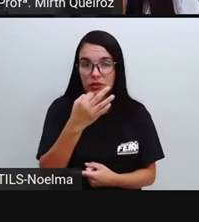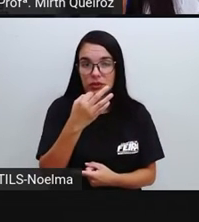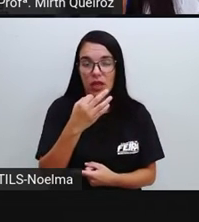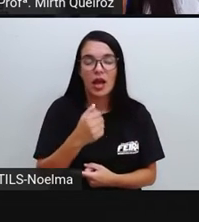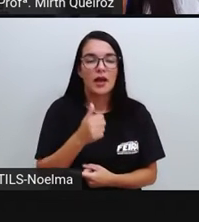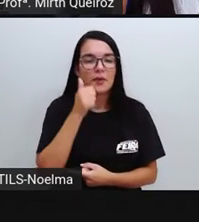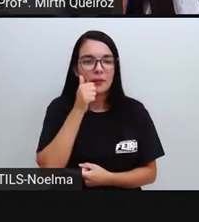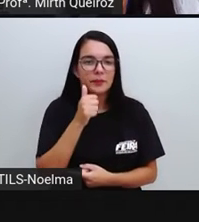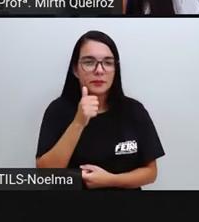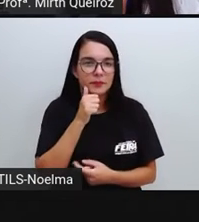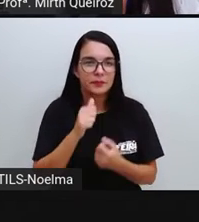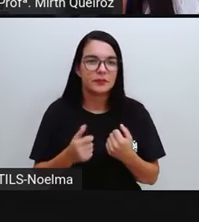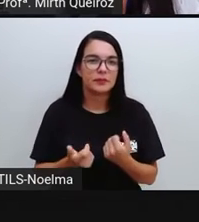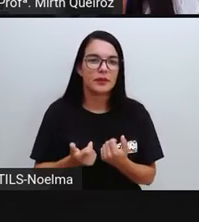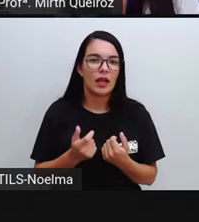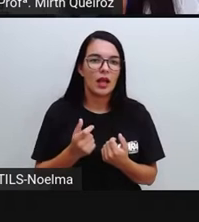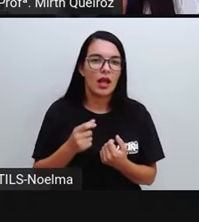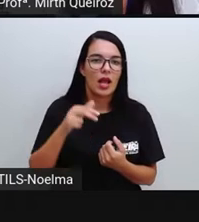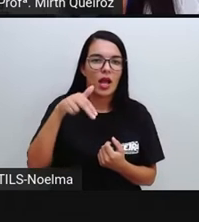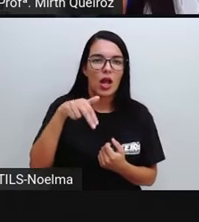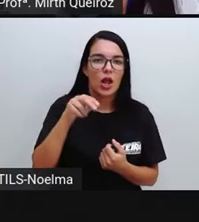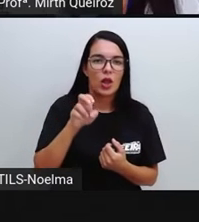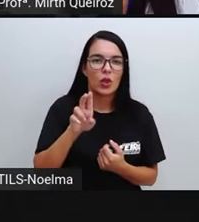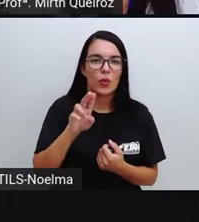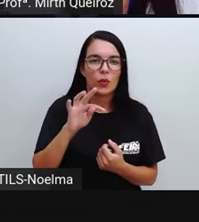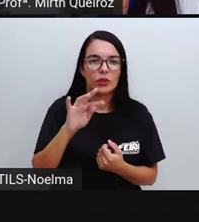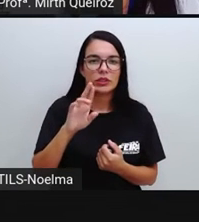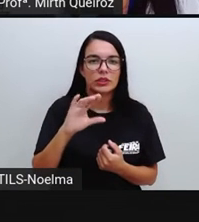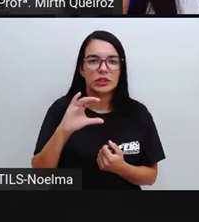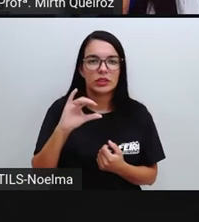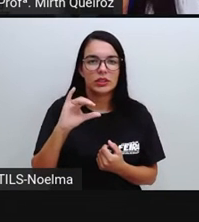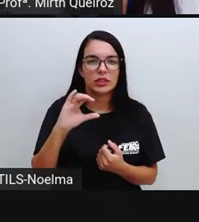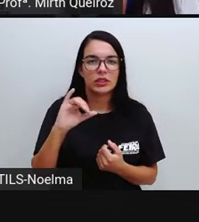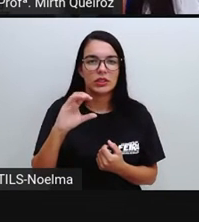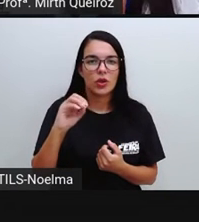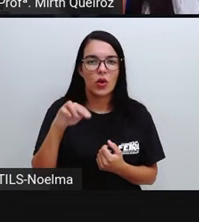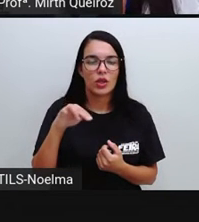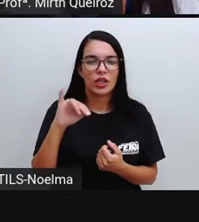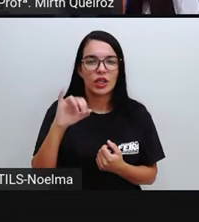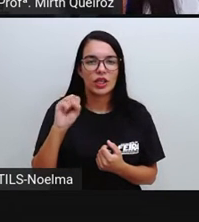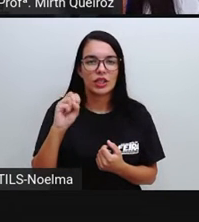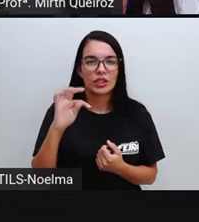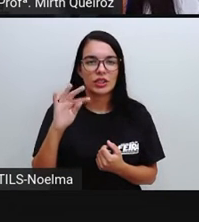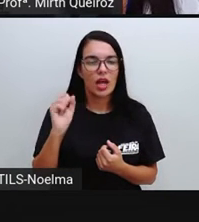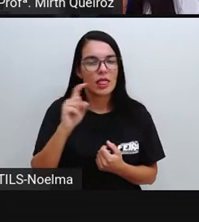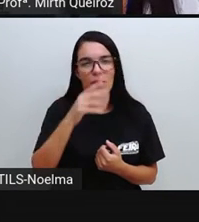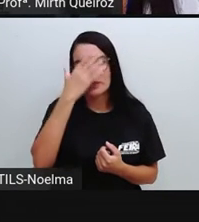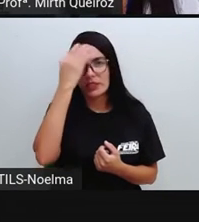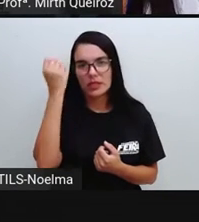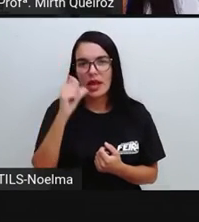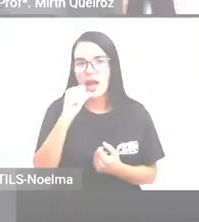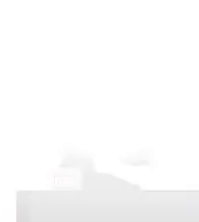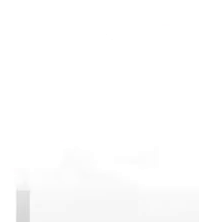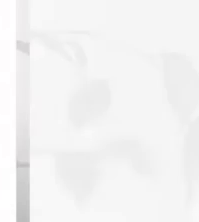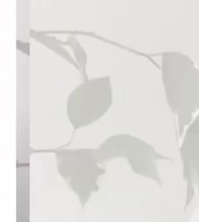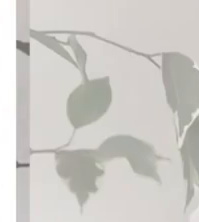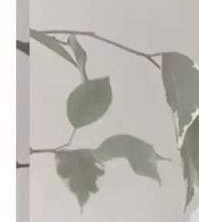Pela nutricionista Feitas aqui Pela nutricionista Para a gente Não esquecer De beber água